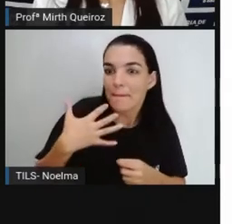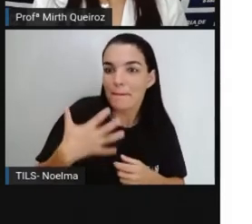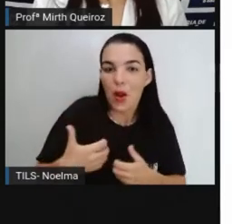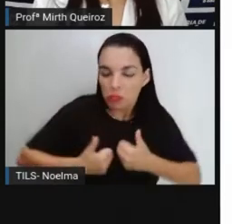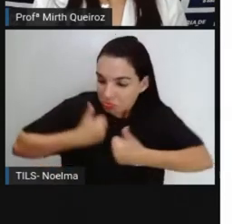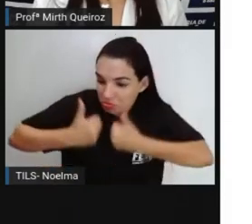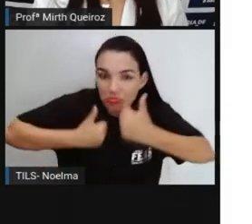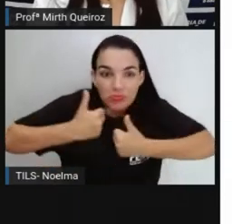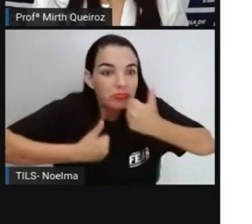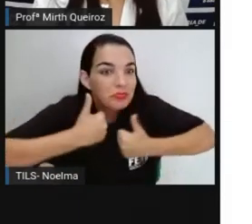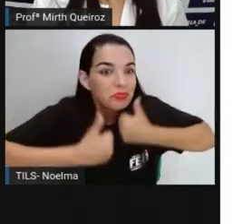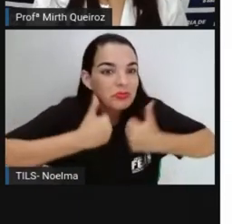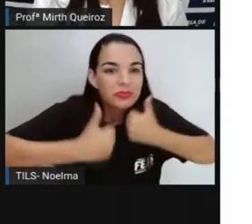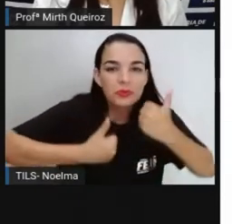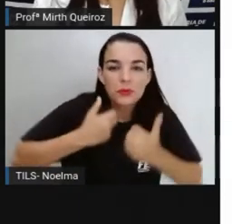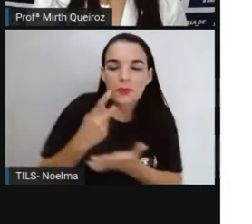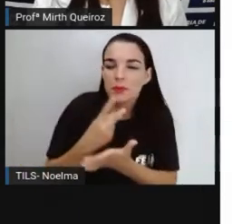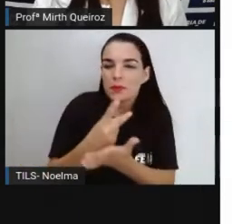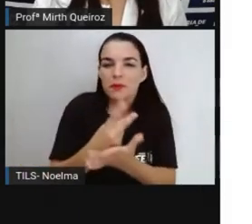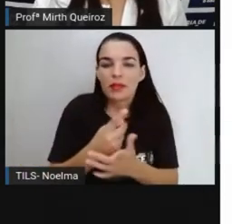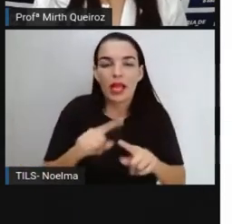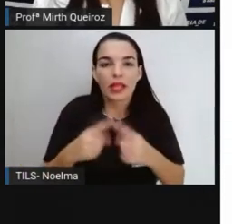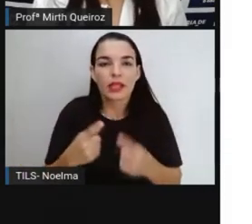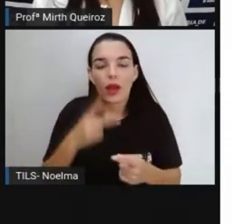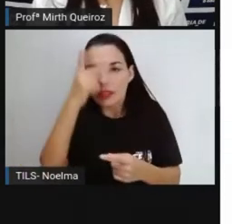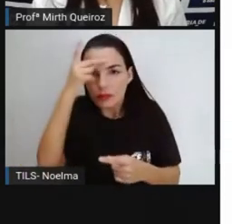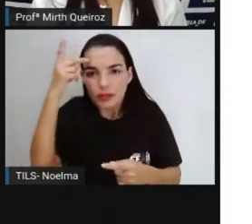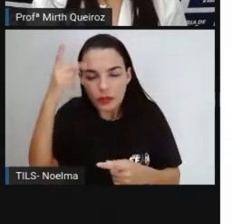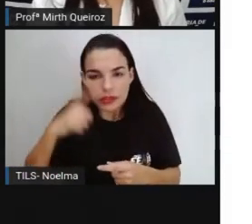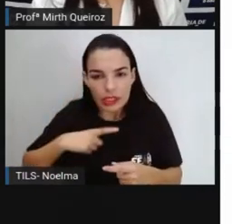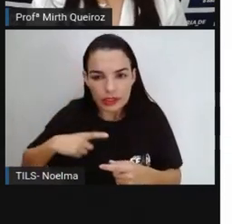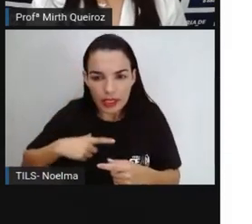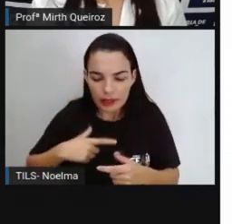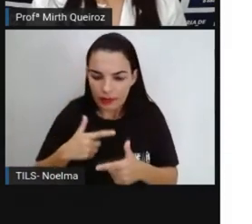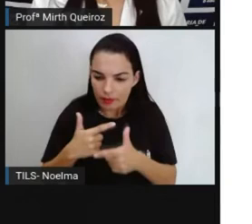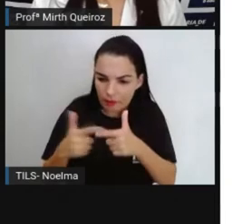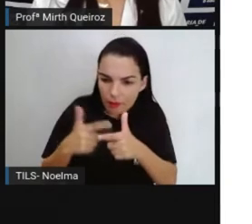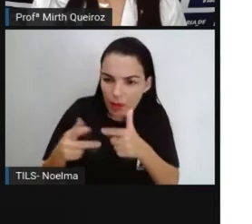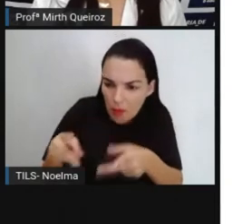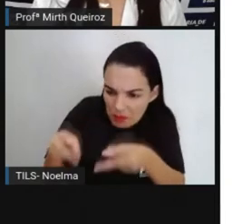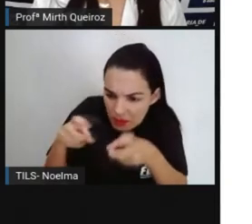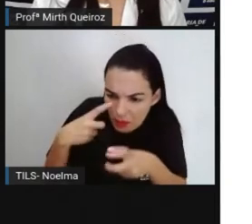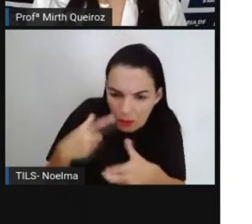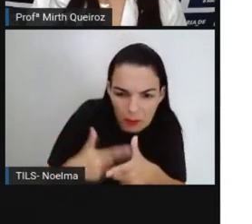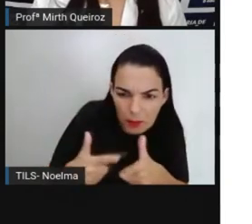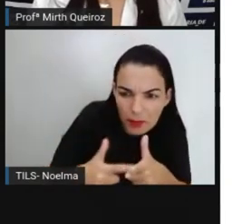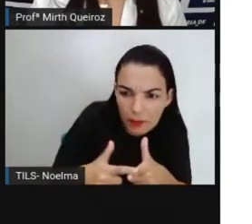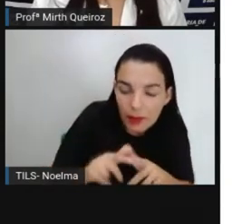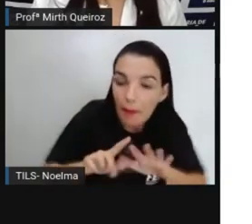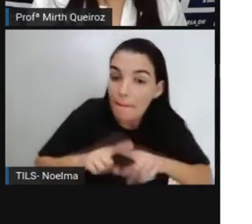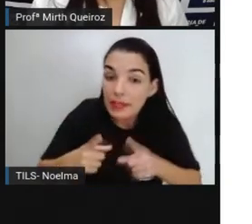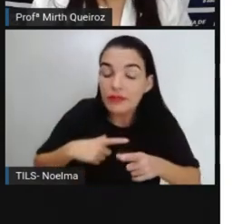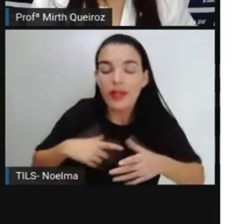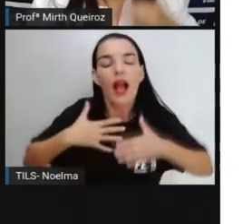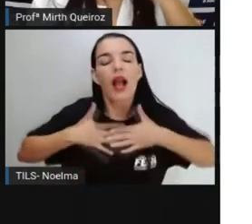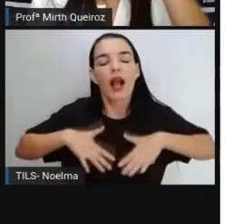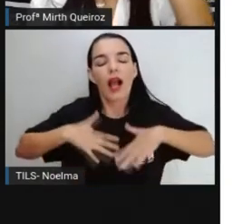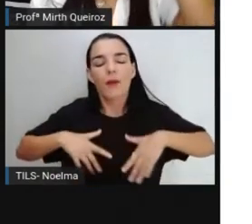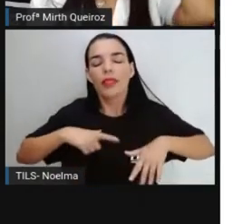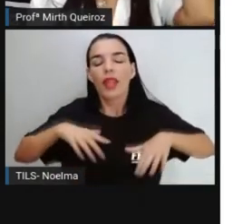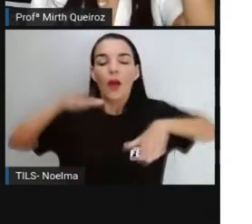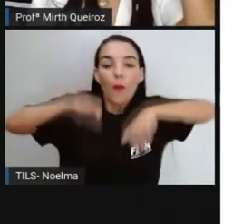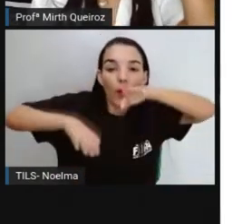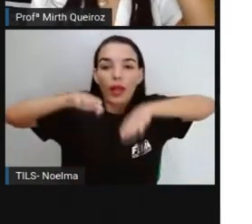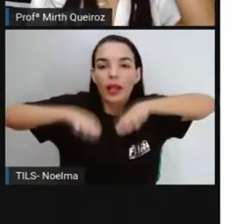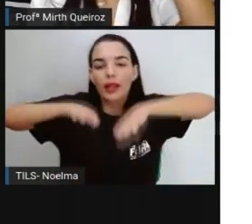são resilientes Elas encaram as situações com tranquilidade E enxergam as situações com mais equilíbrio, né